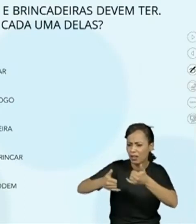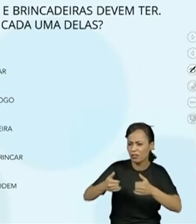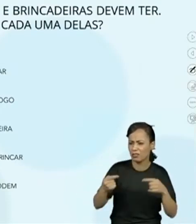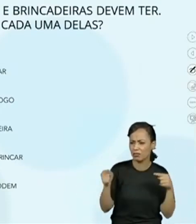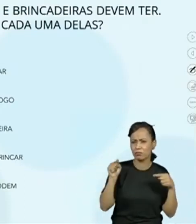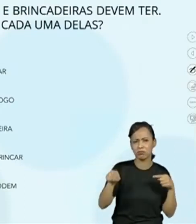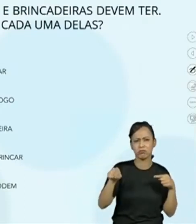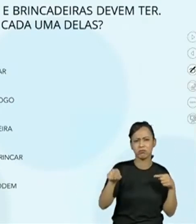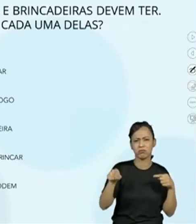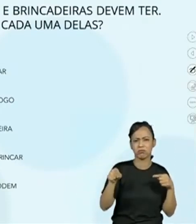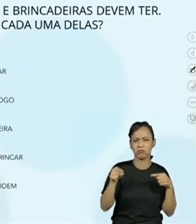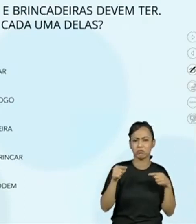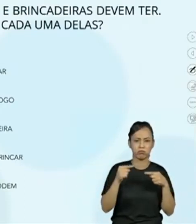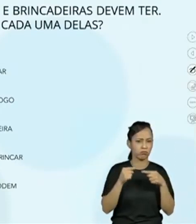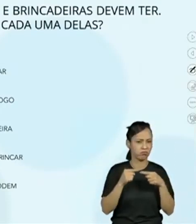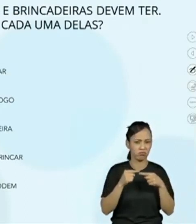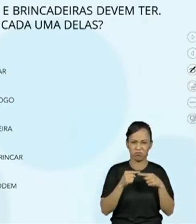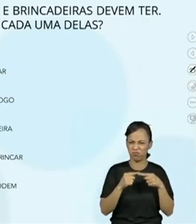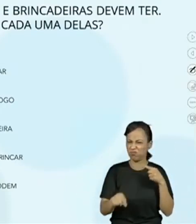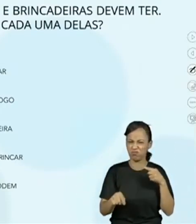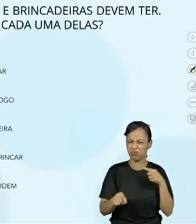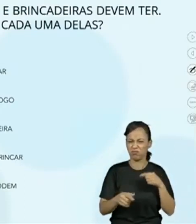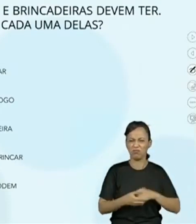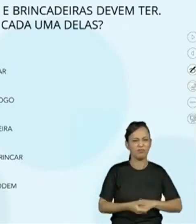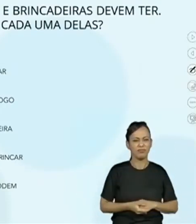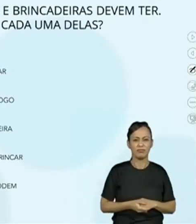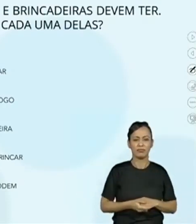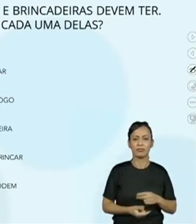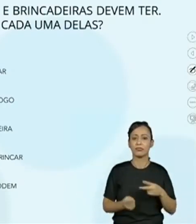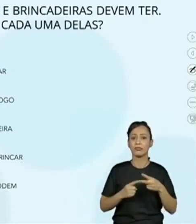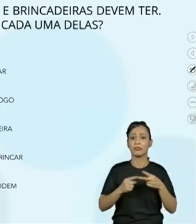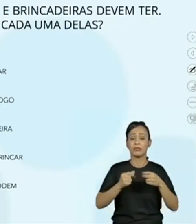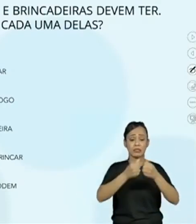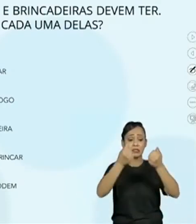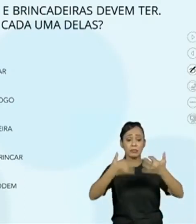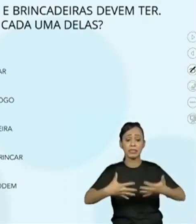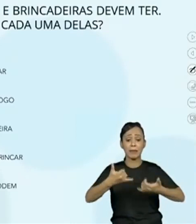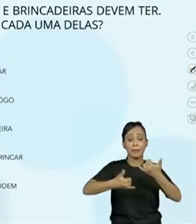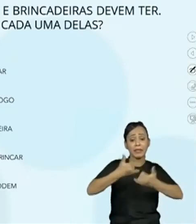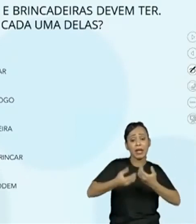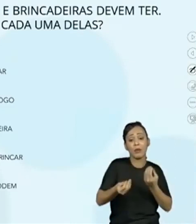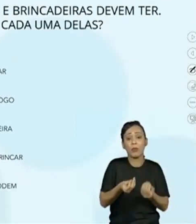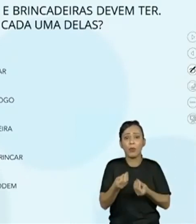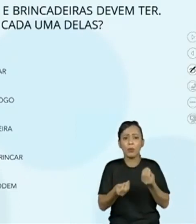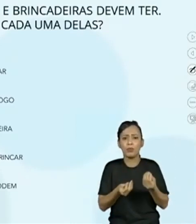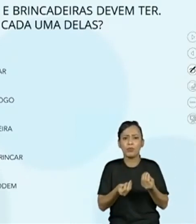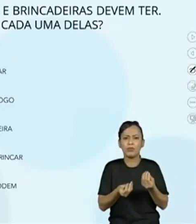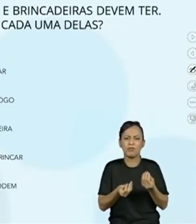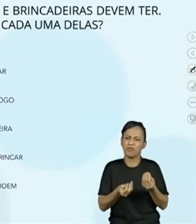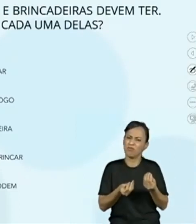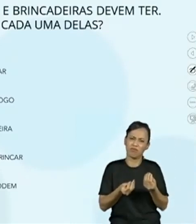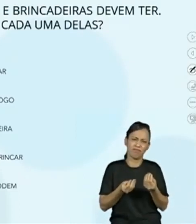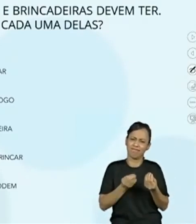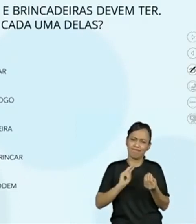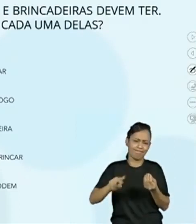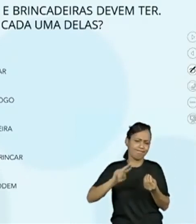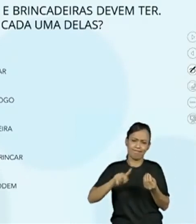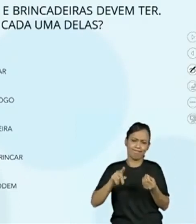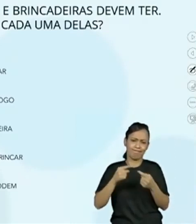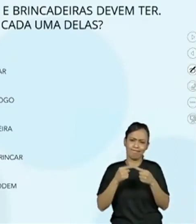participantes? Não. Não? Explica a brincadeira? Ou o jogo? Também não. Também não? Não.